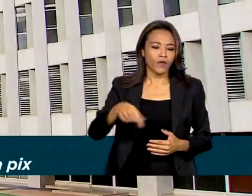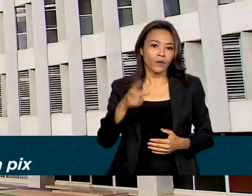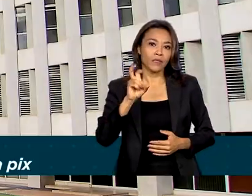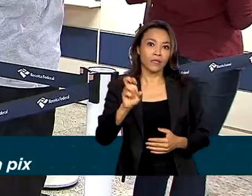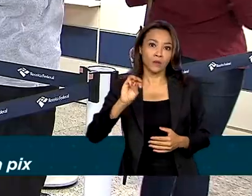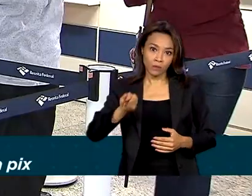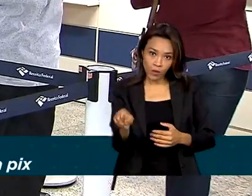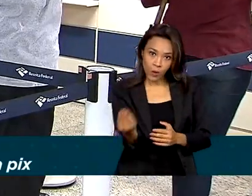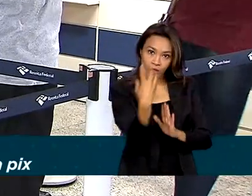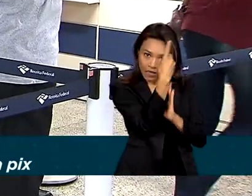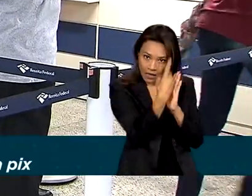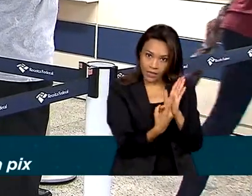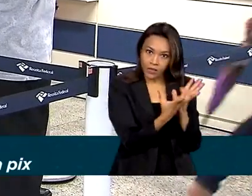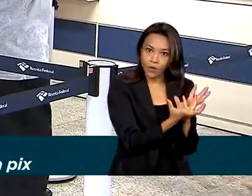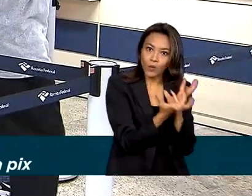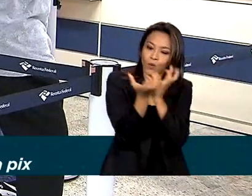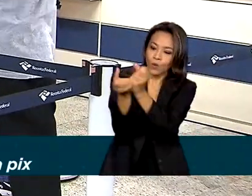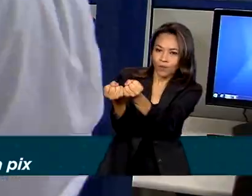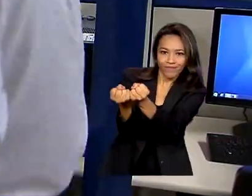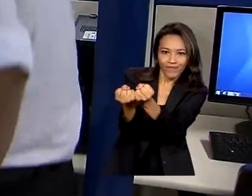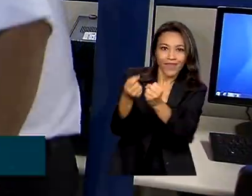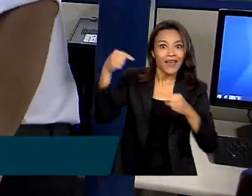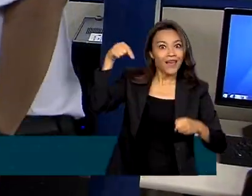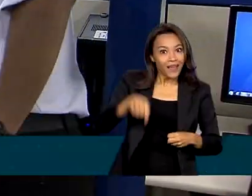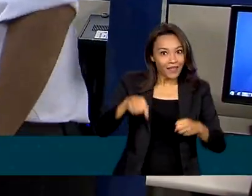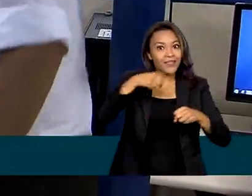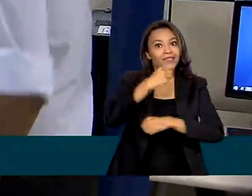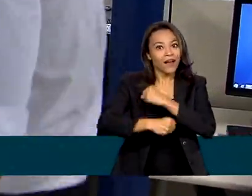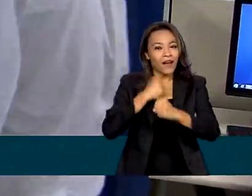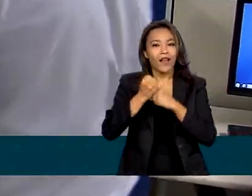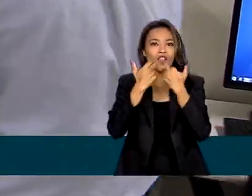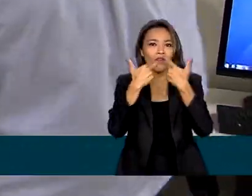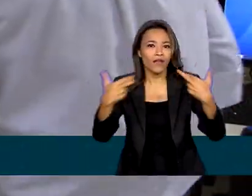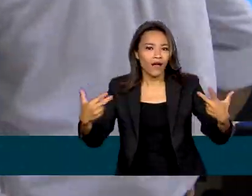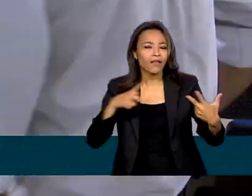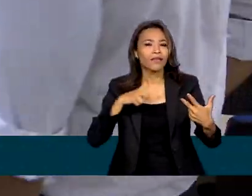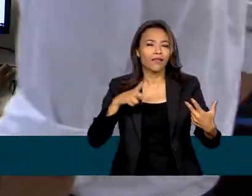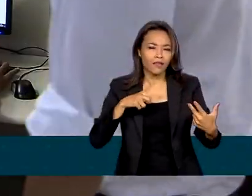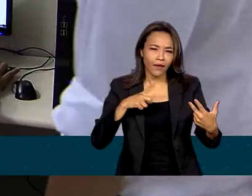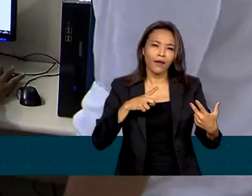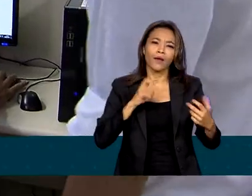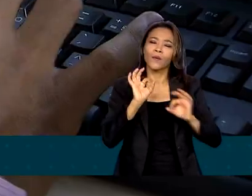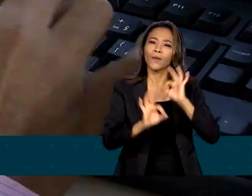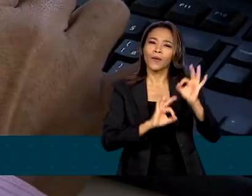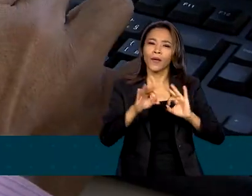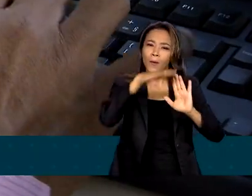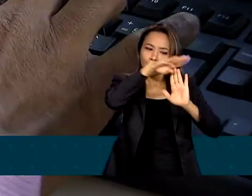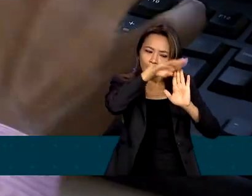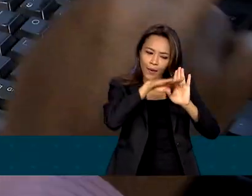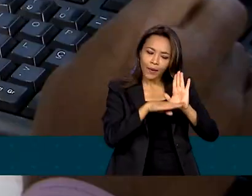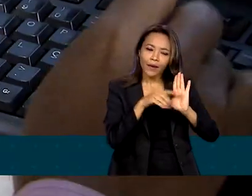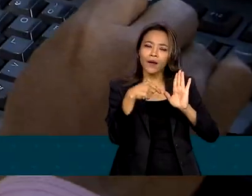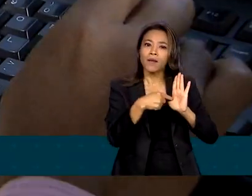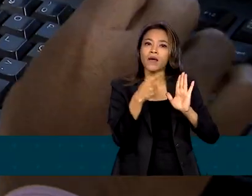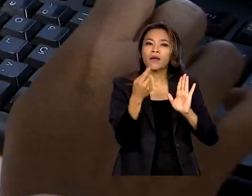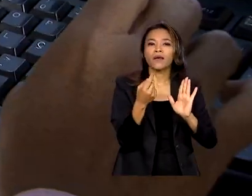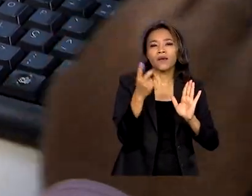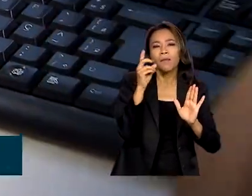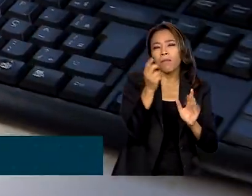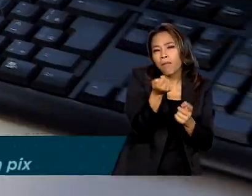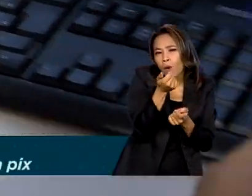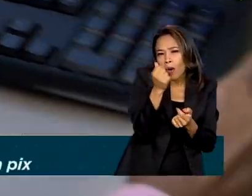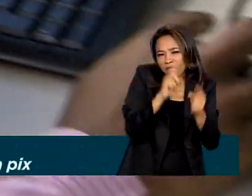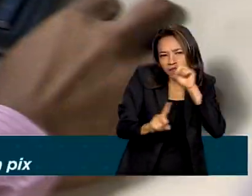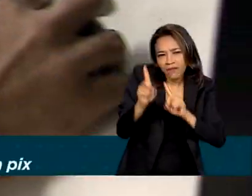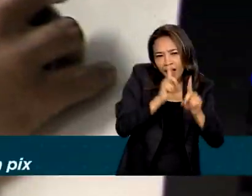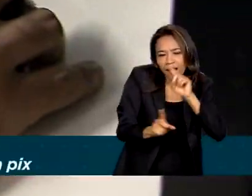declarações. E este ano uma novidade, o programa para fazer a declaração pré-preenchida que proporciona menos erros poderá